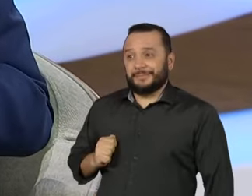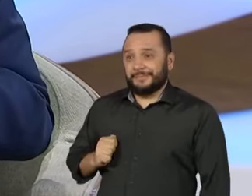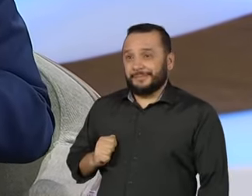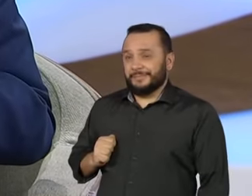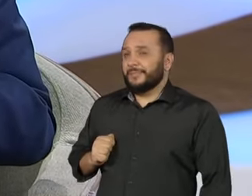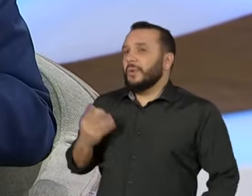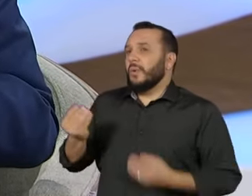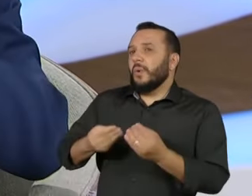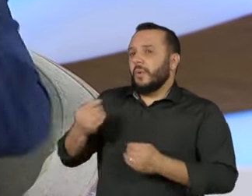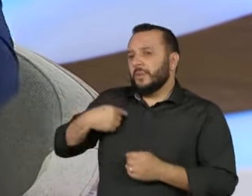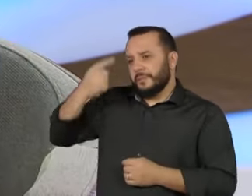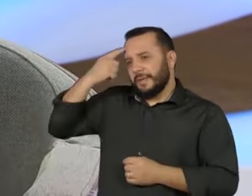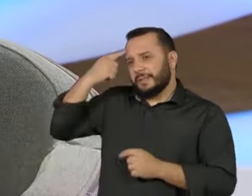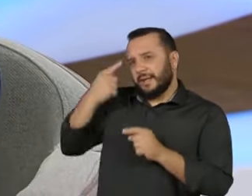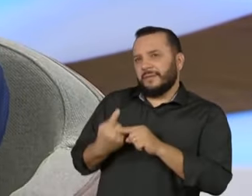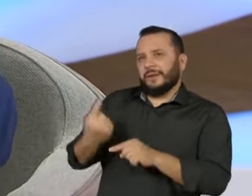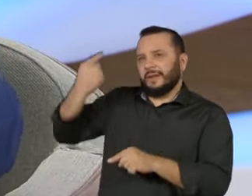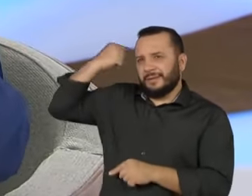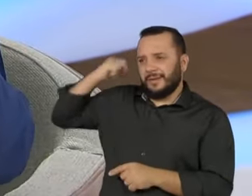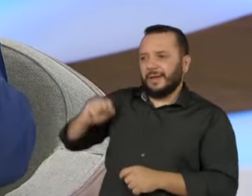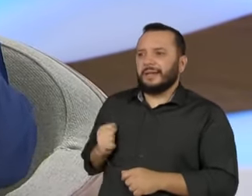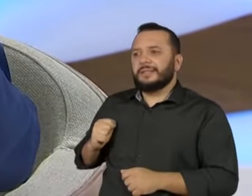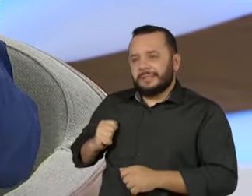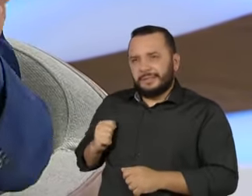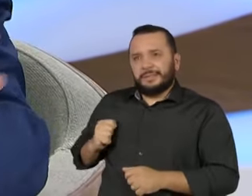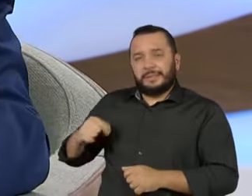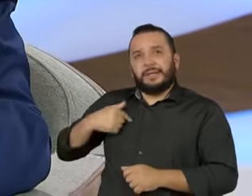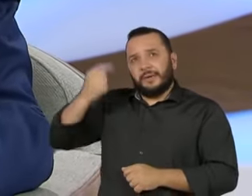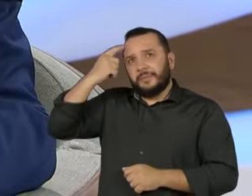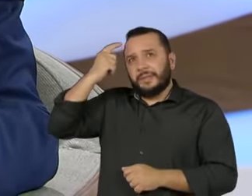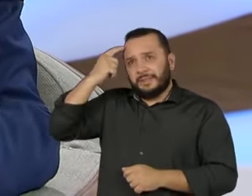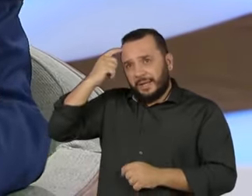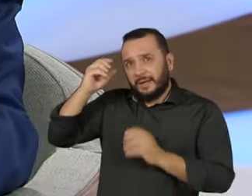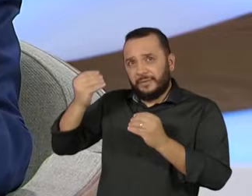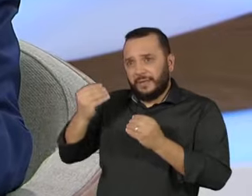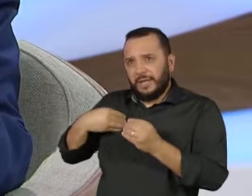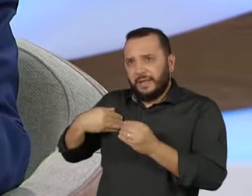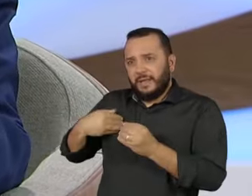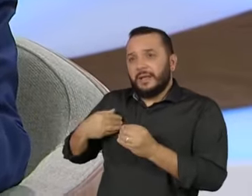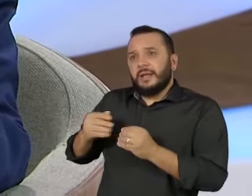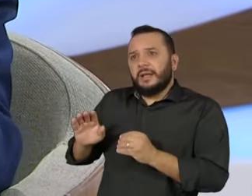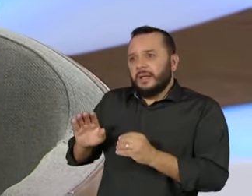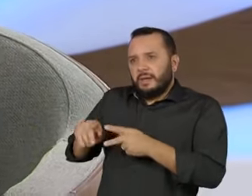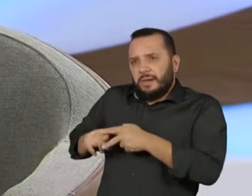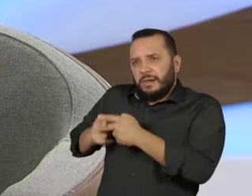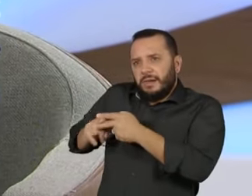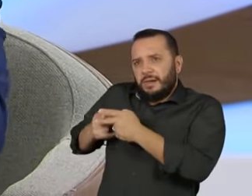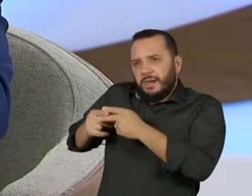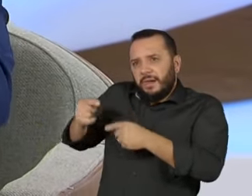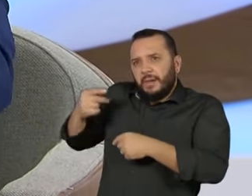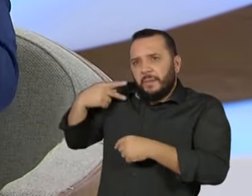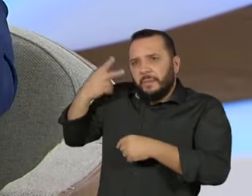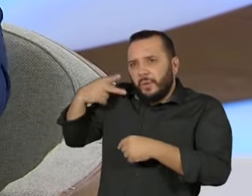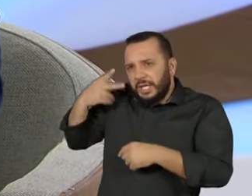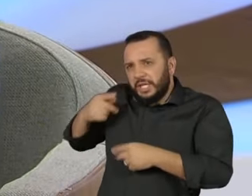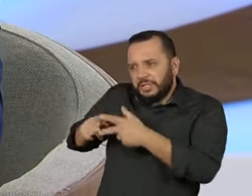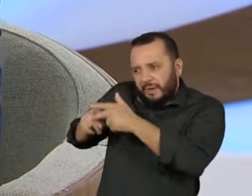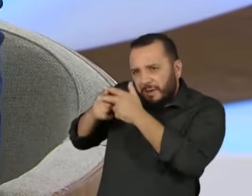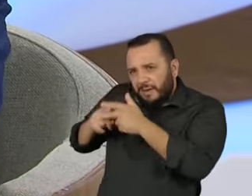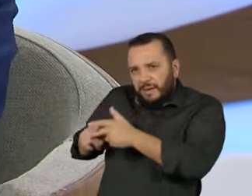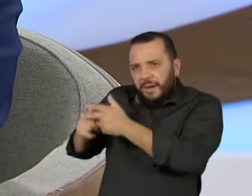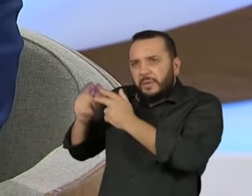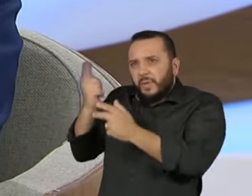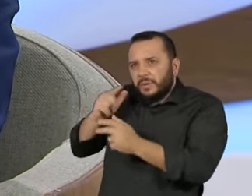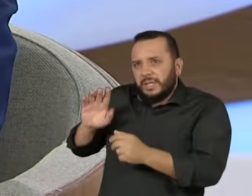eu pensava isso lá atrás? Eu pensava numa grande consertação política para chegar a um candidato ou uma candidata que unificasse a partir de um